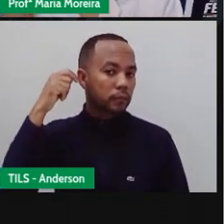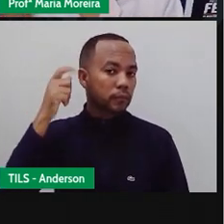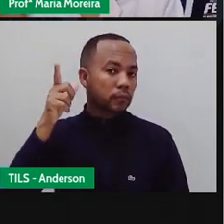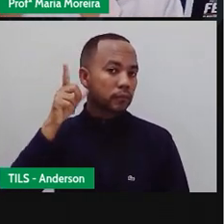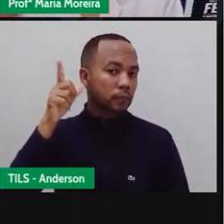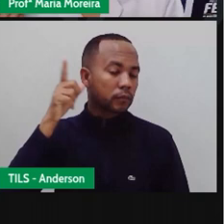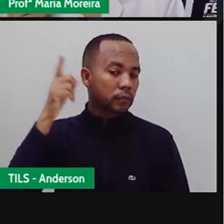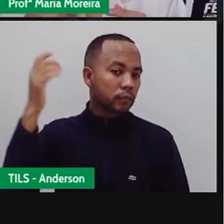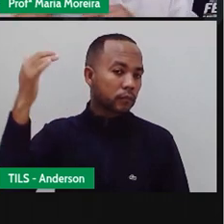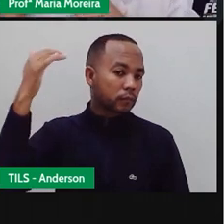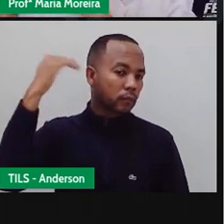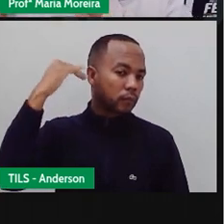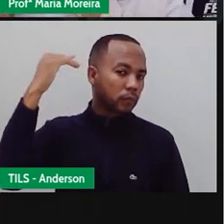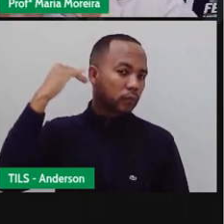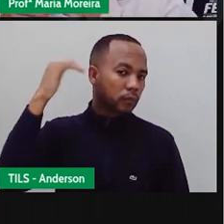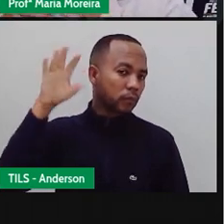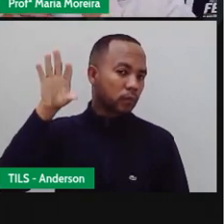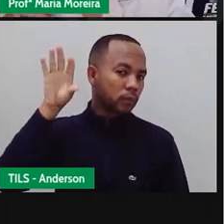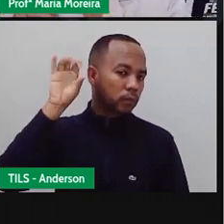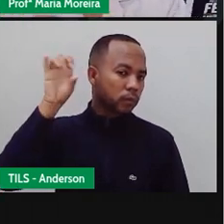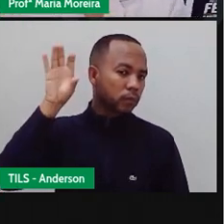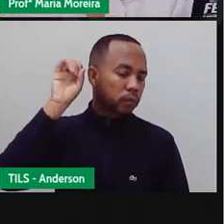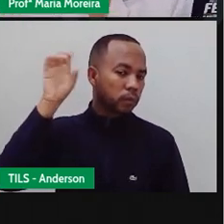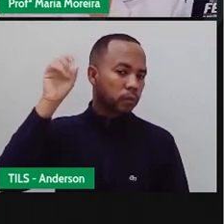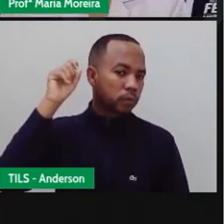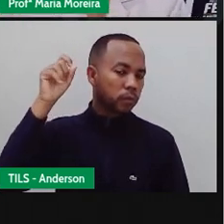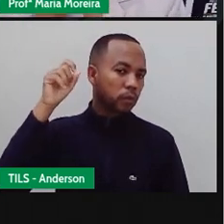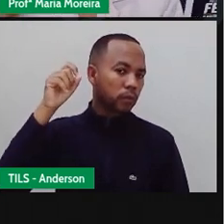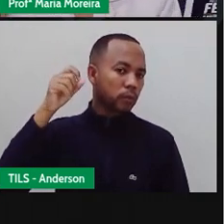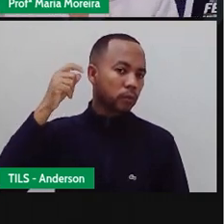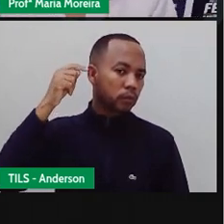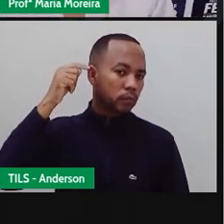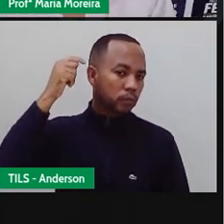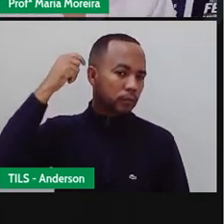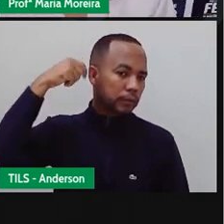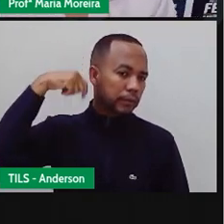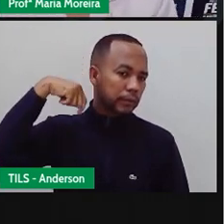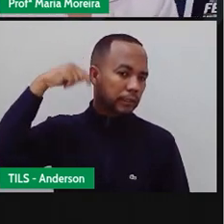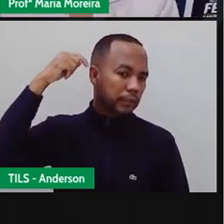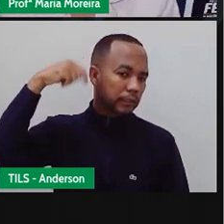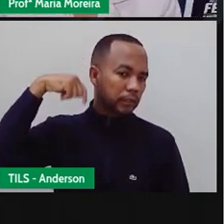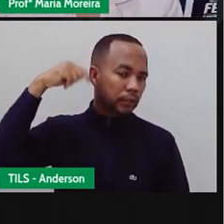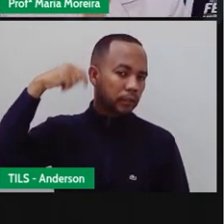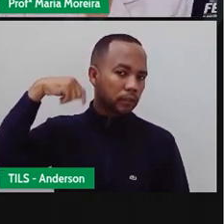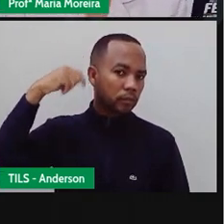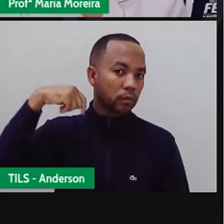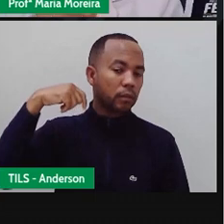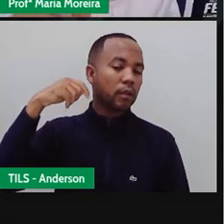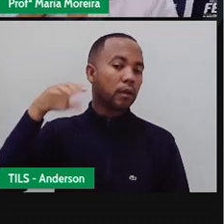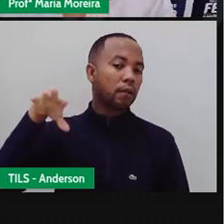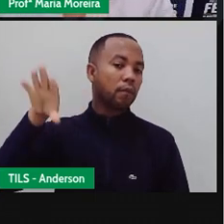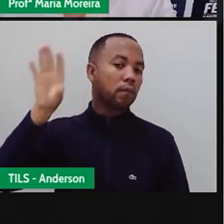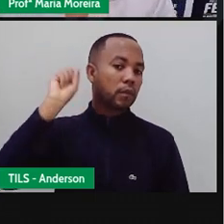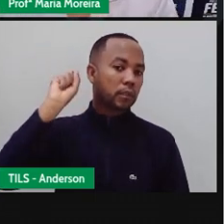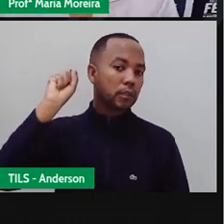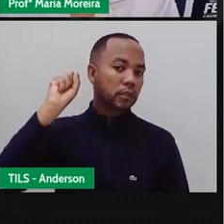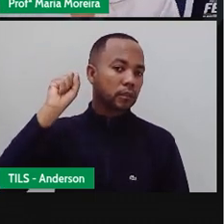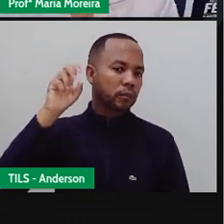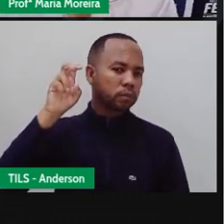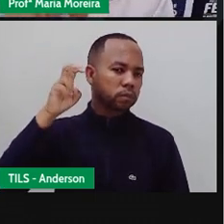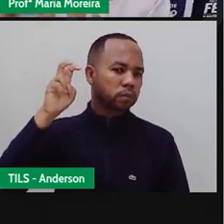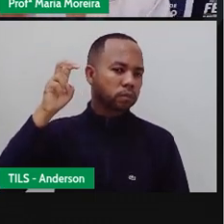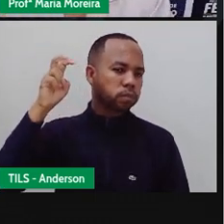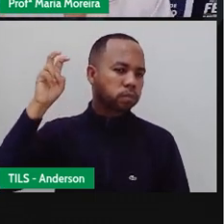E transmite Essas vibrações Pra onde? Para a orelha É quê? Interna Então eles recebem a vibração do